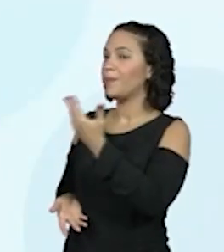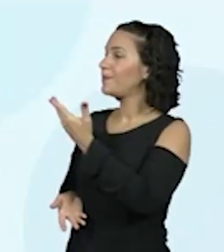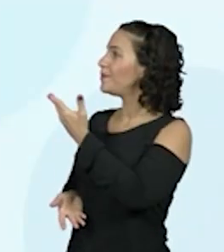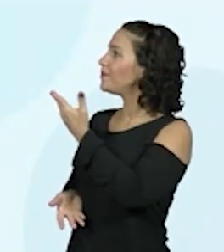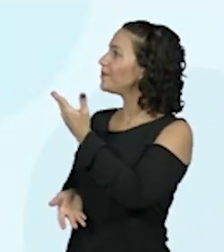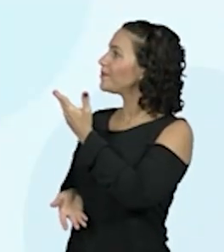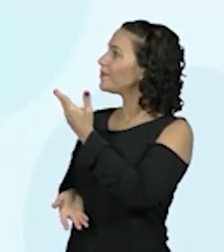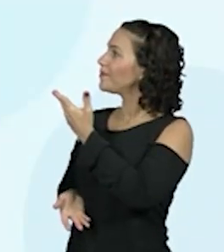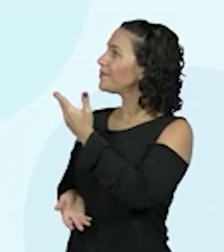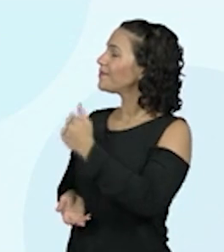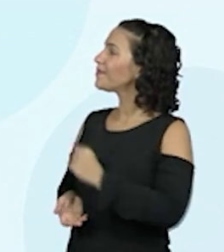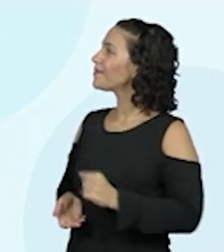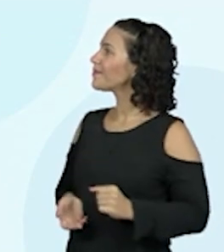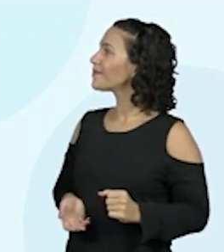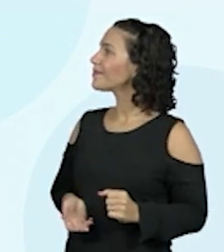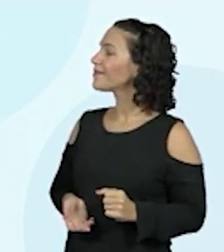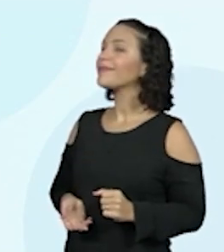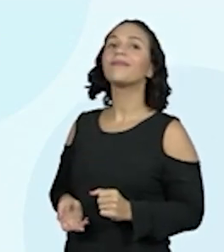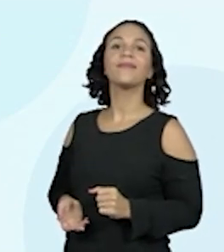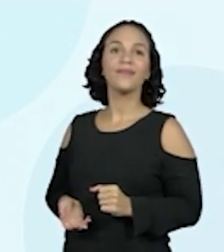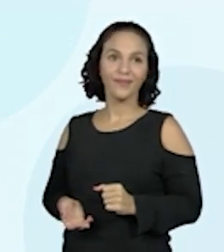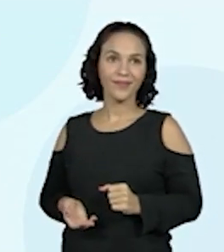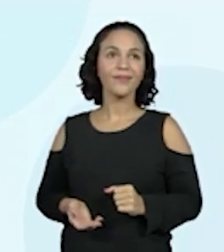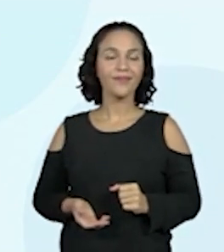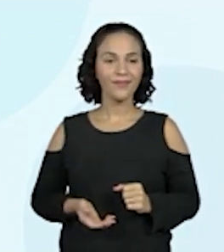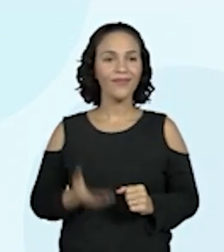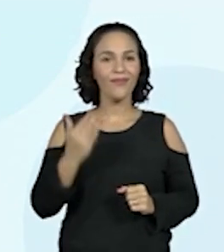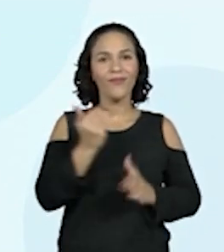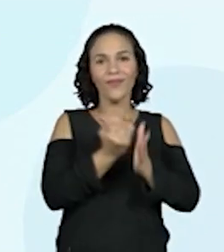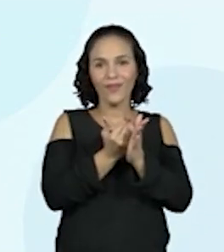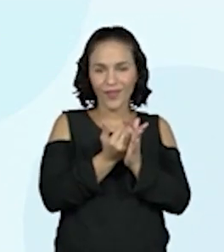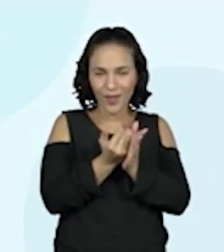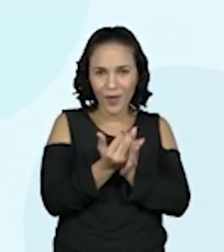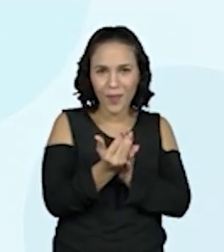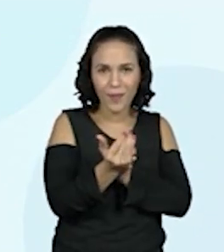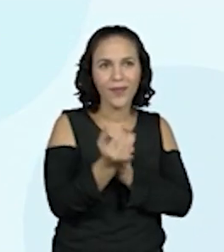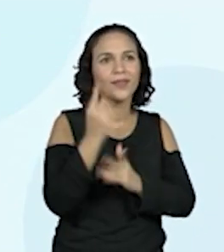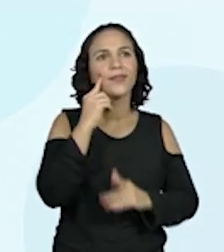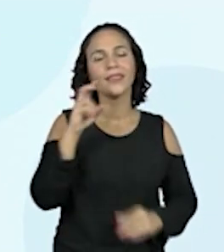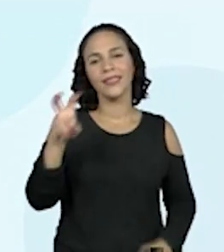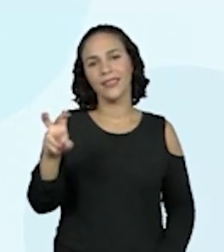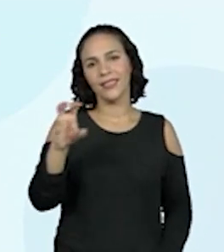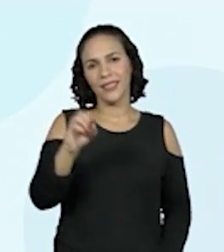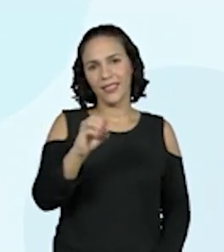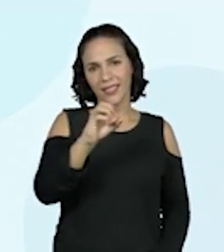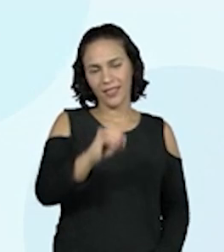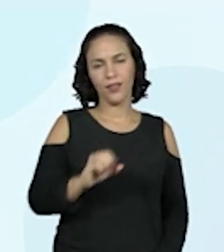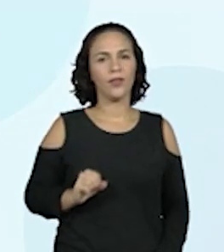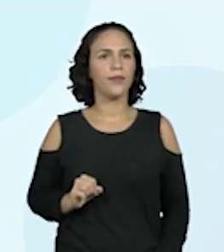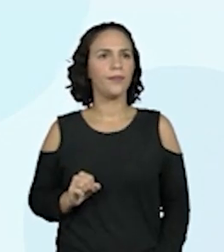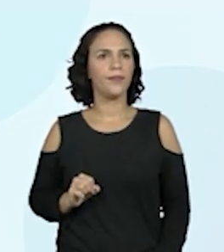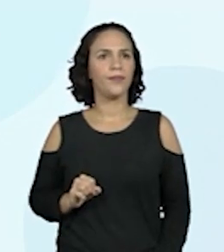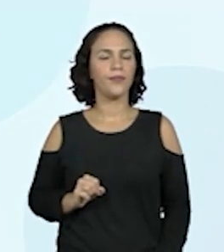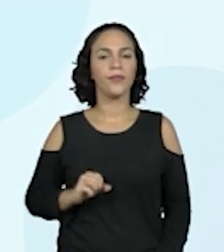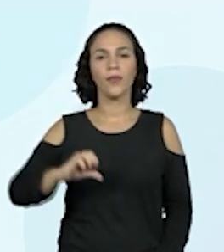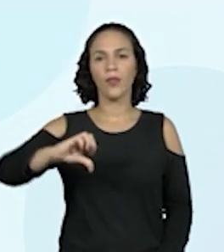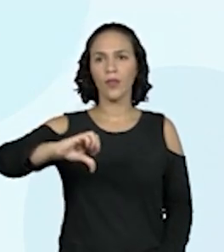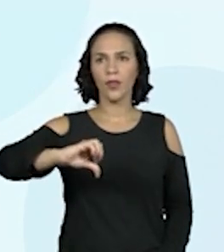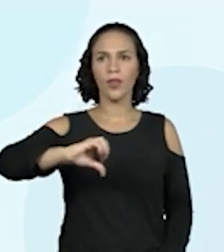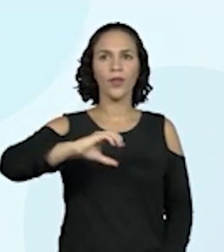Exatamente, olha lá. As fichinhas, ela tinha até colocado mesmo no comecinho. Primeiro, 500. Depois, o 90, né?